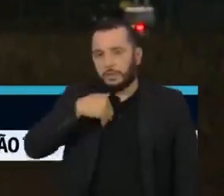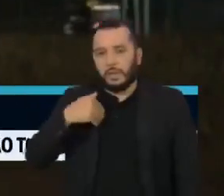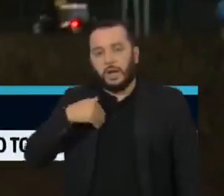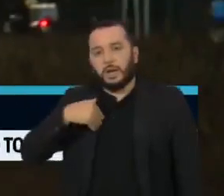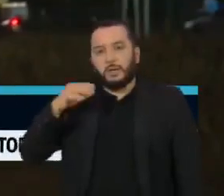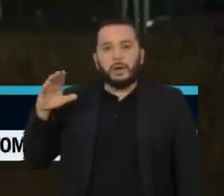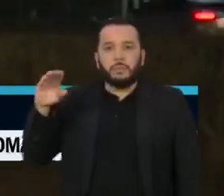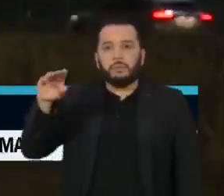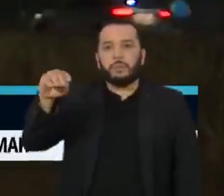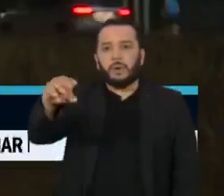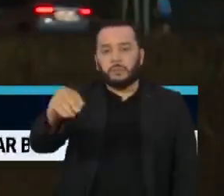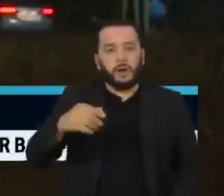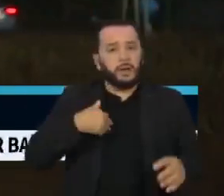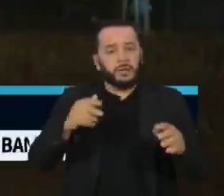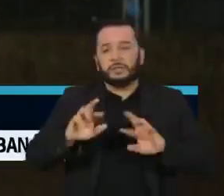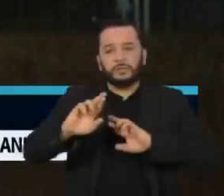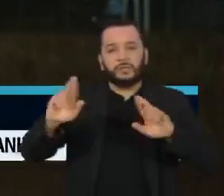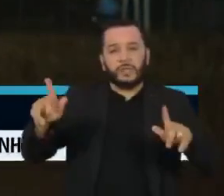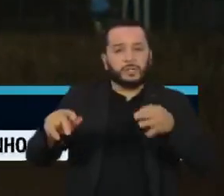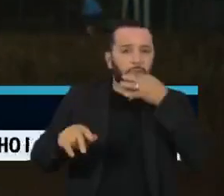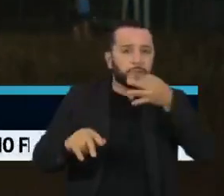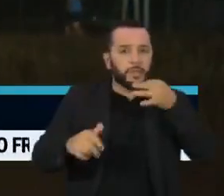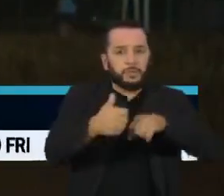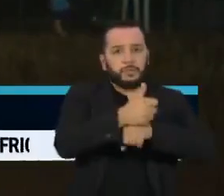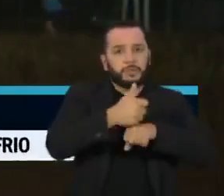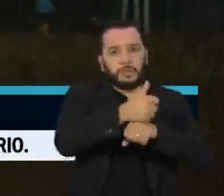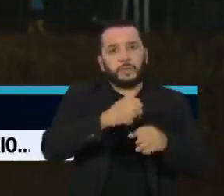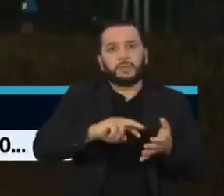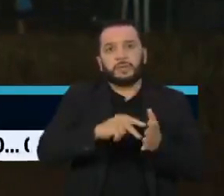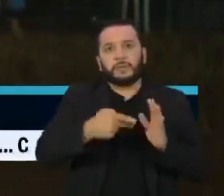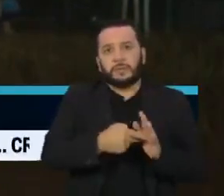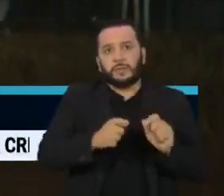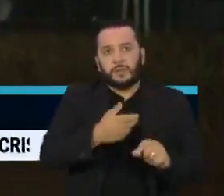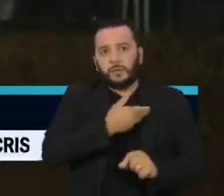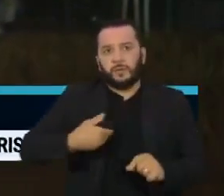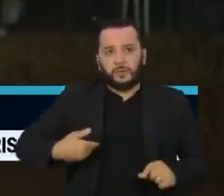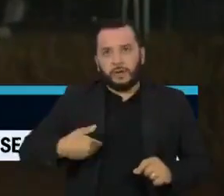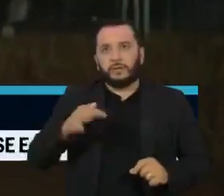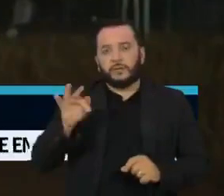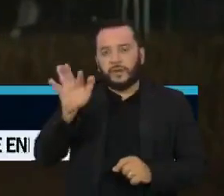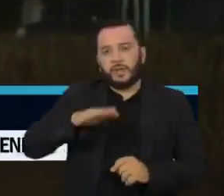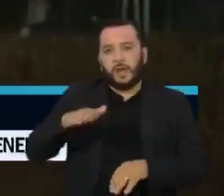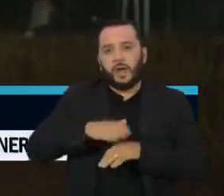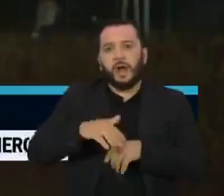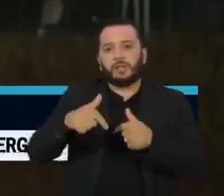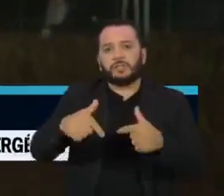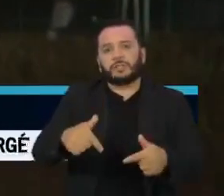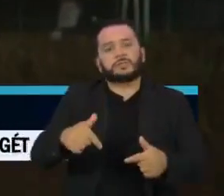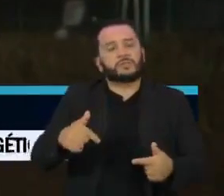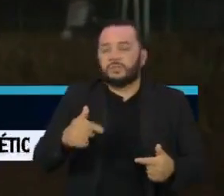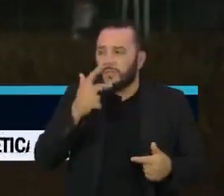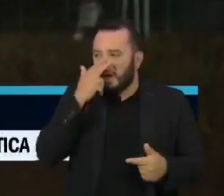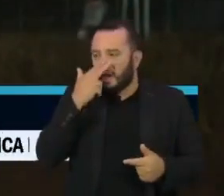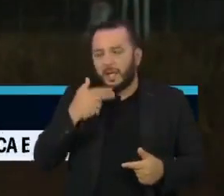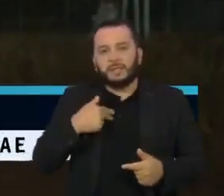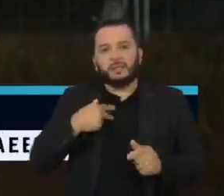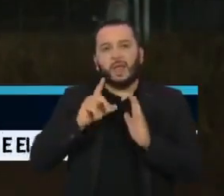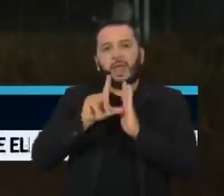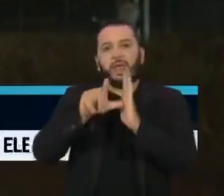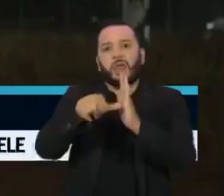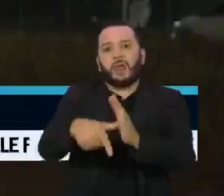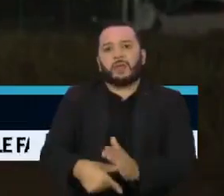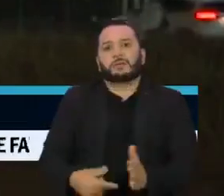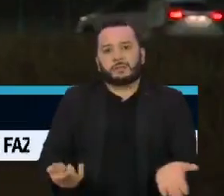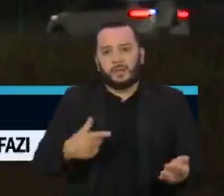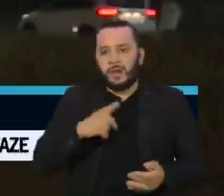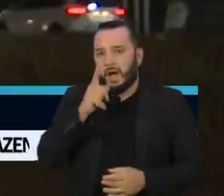contramão da opinião de especialistas que consideram que o governo federal vem agindo de forma lenta. Com os níveis dos reservatórios cada vez